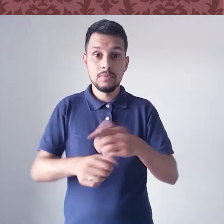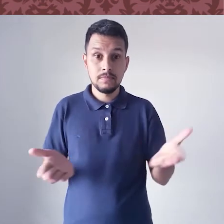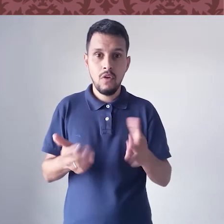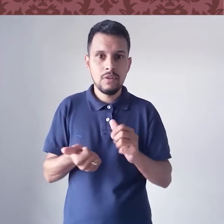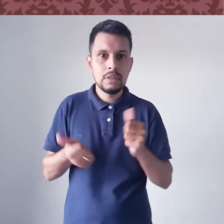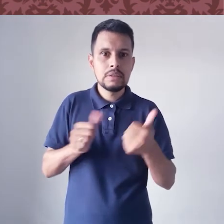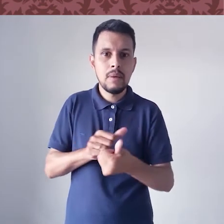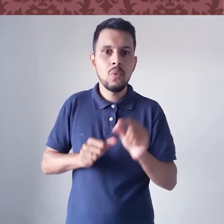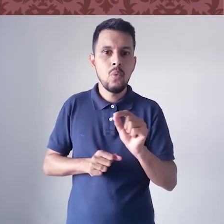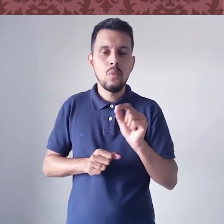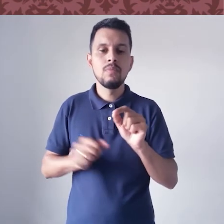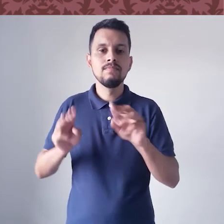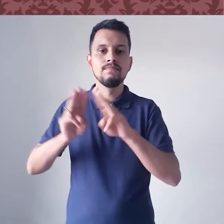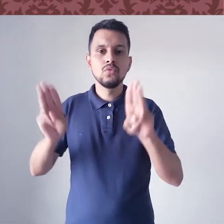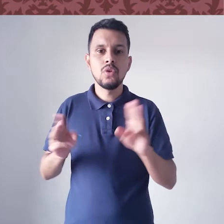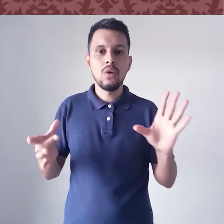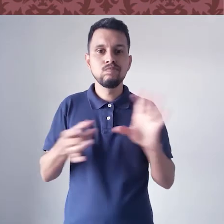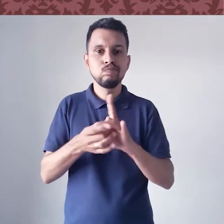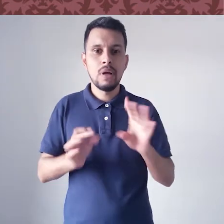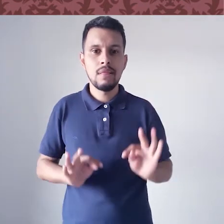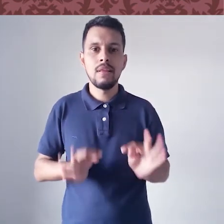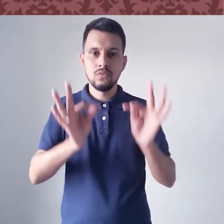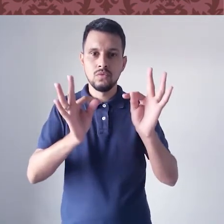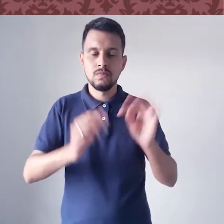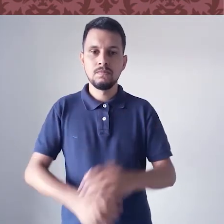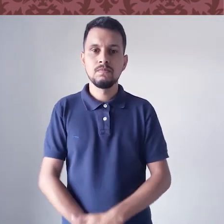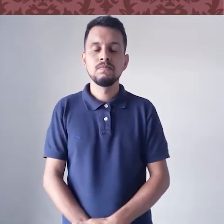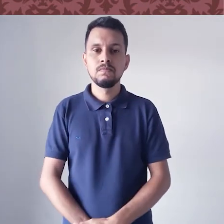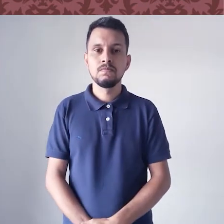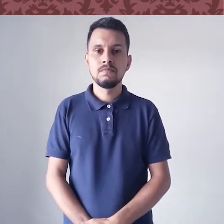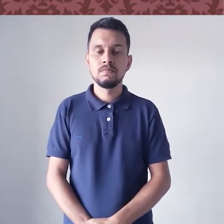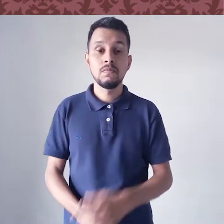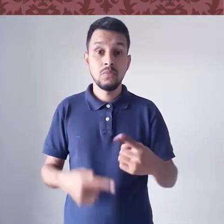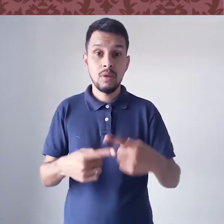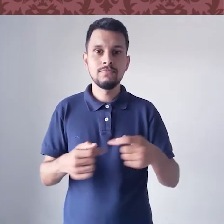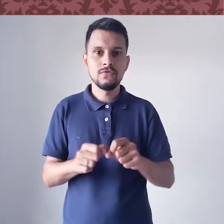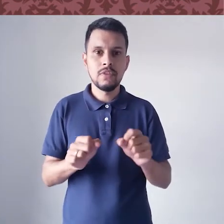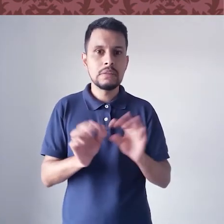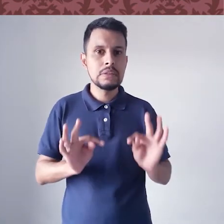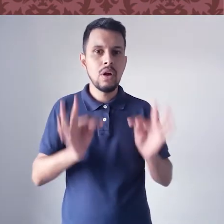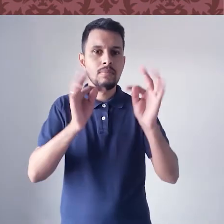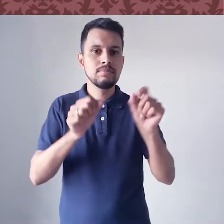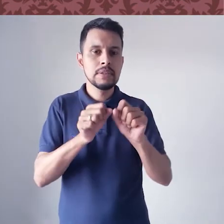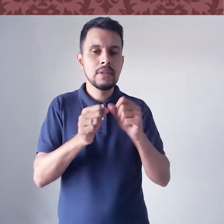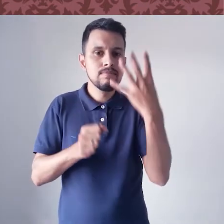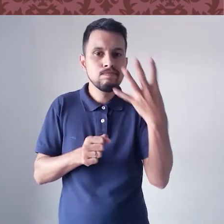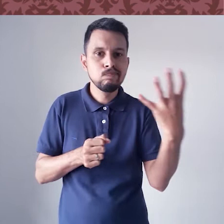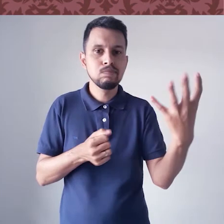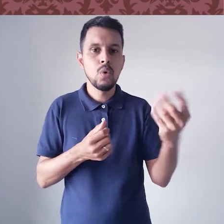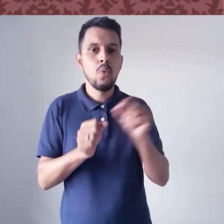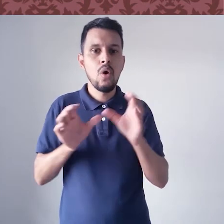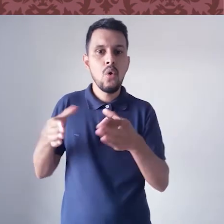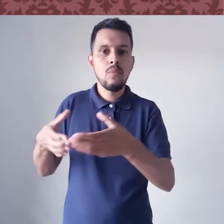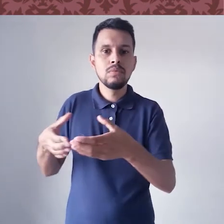atualmente, os museus com as novas tecnologias para se tornar cada vez mais